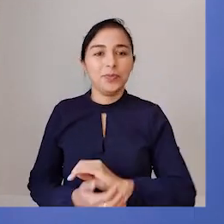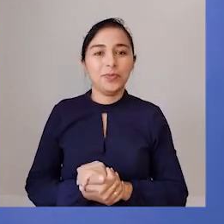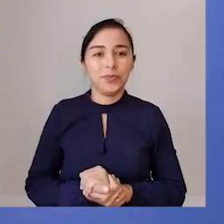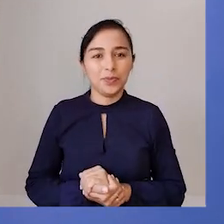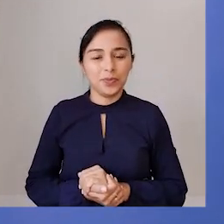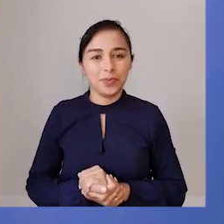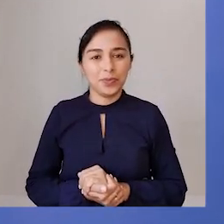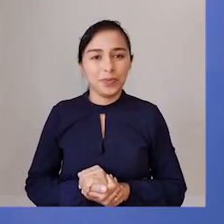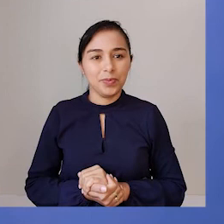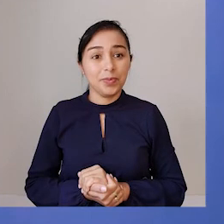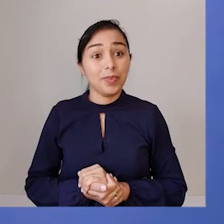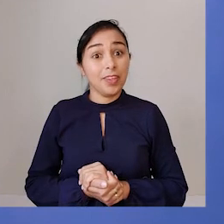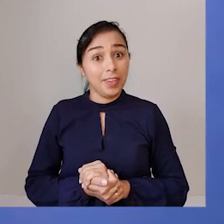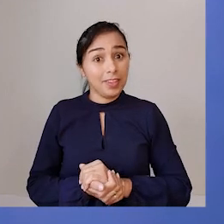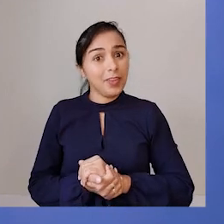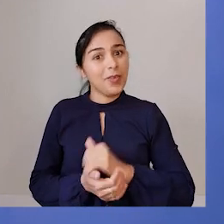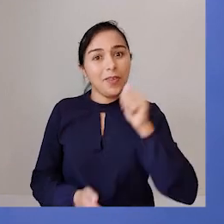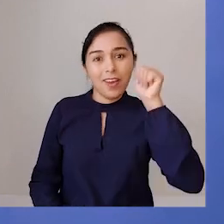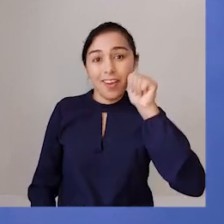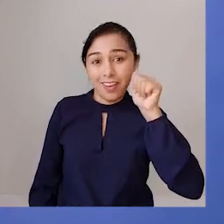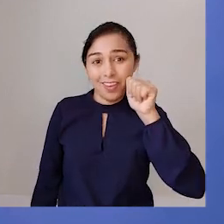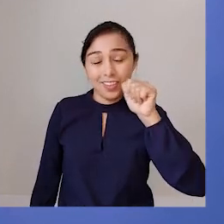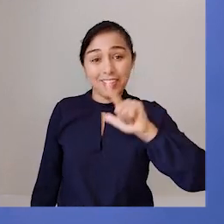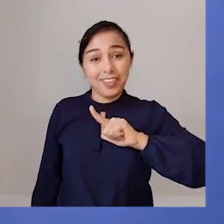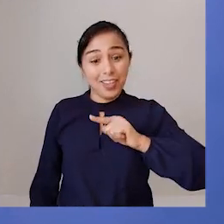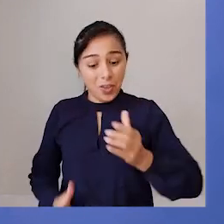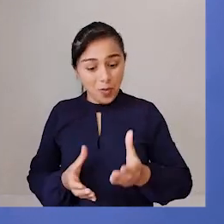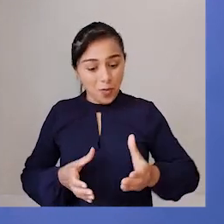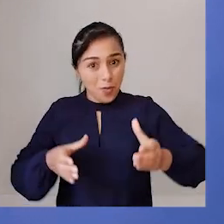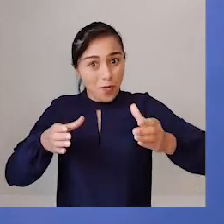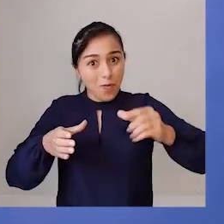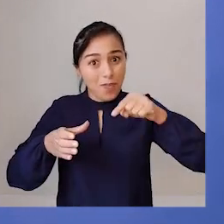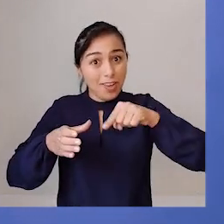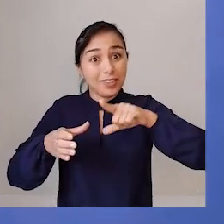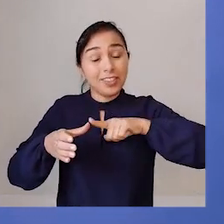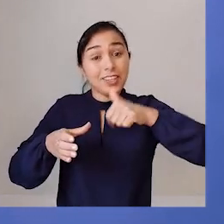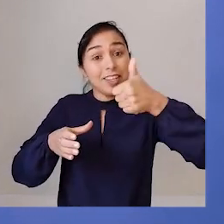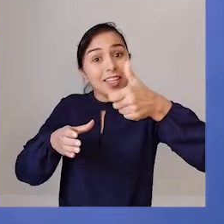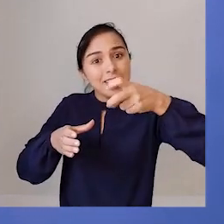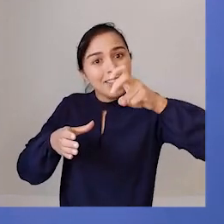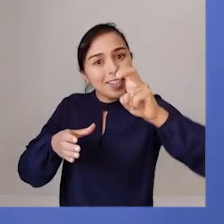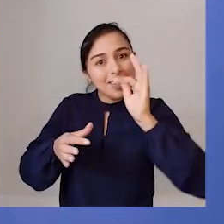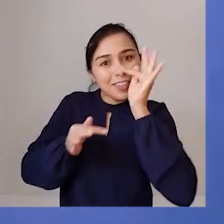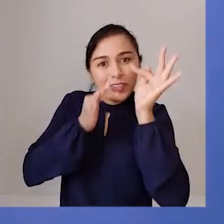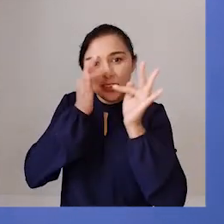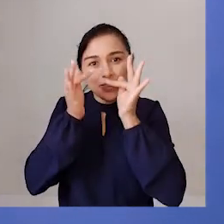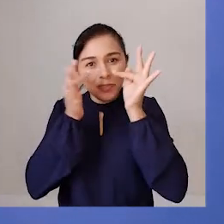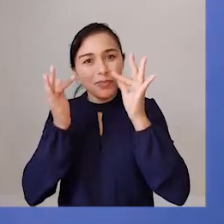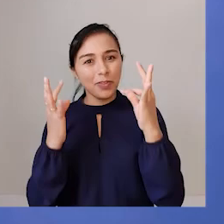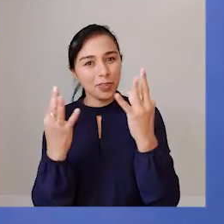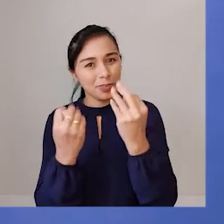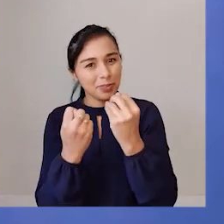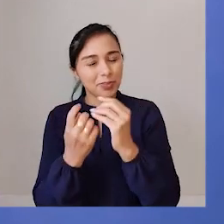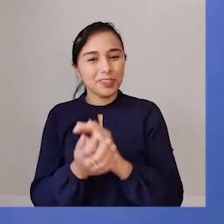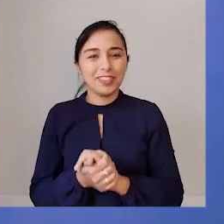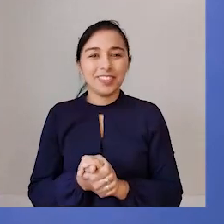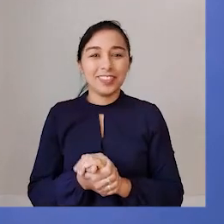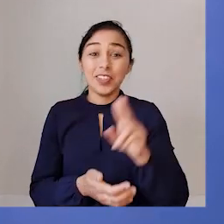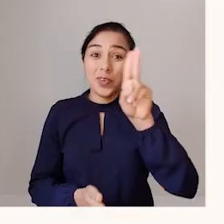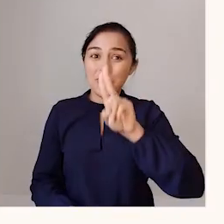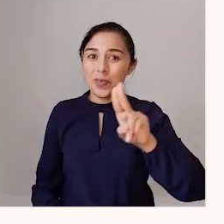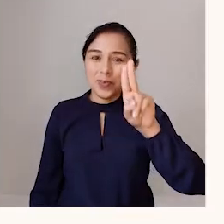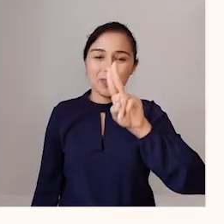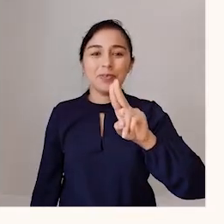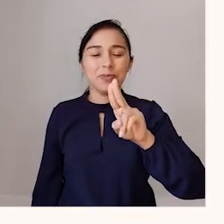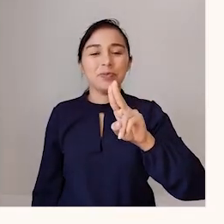Nesse caso, o vaso da dona Iaia ficou com quinze flores no total. Usando aqui o